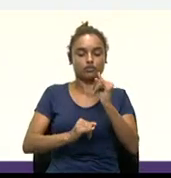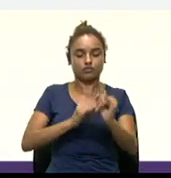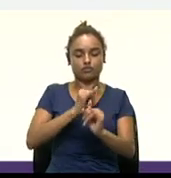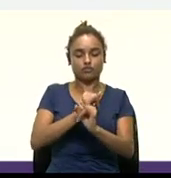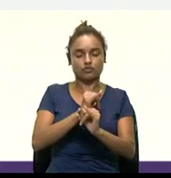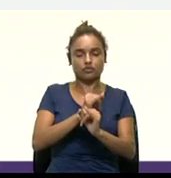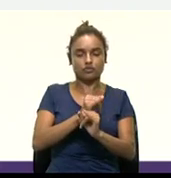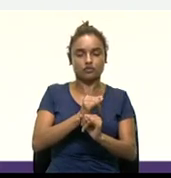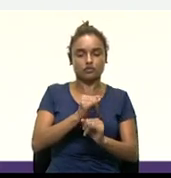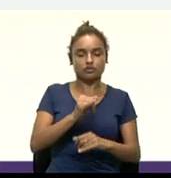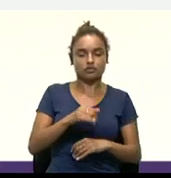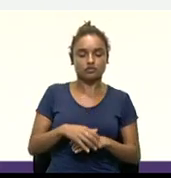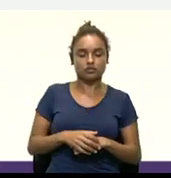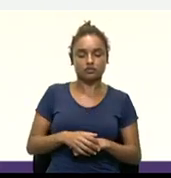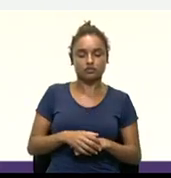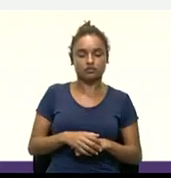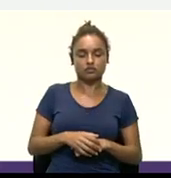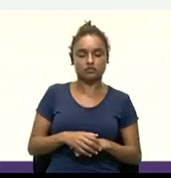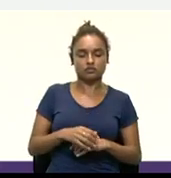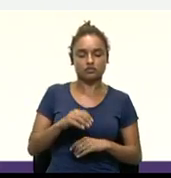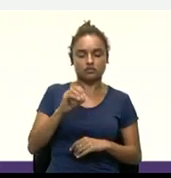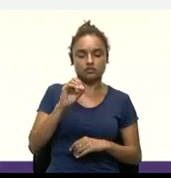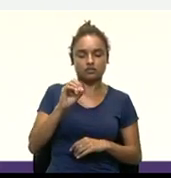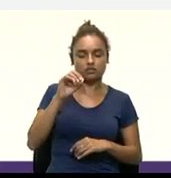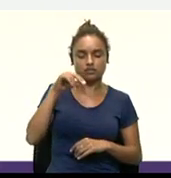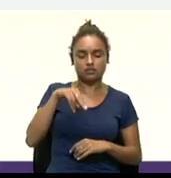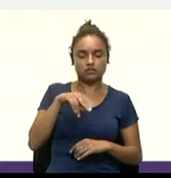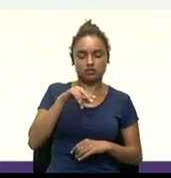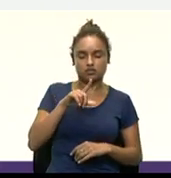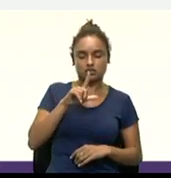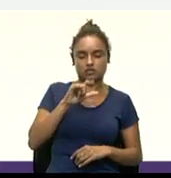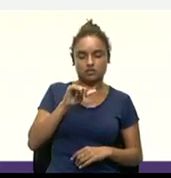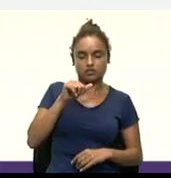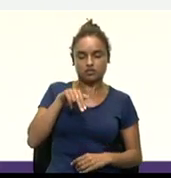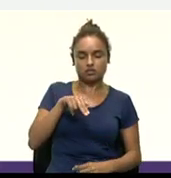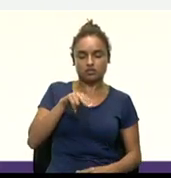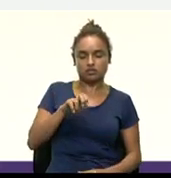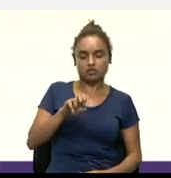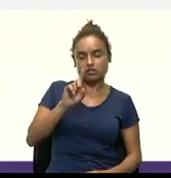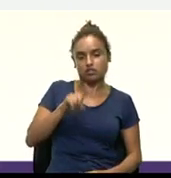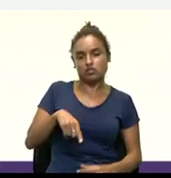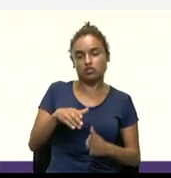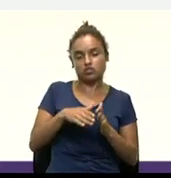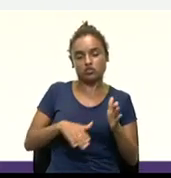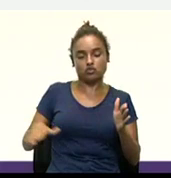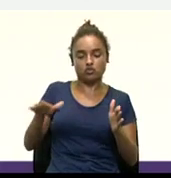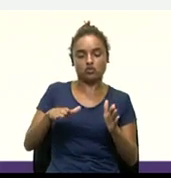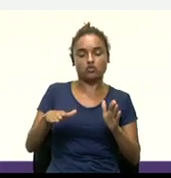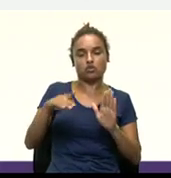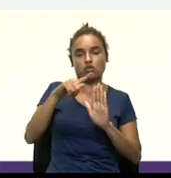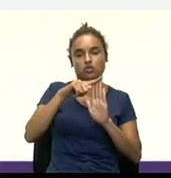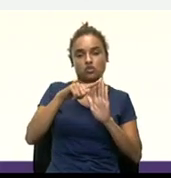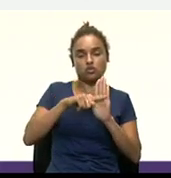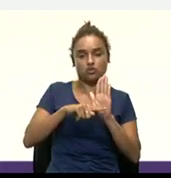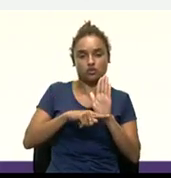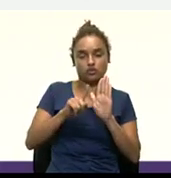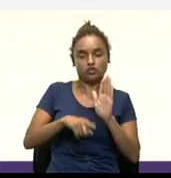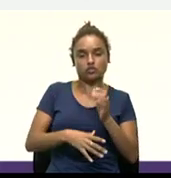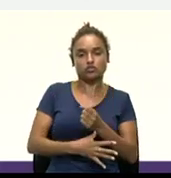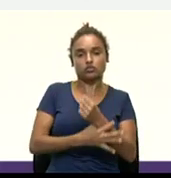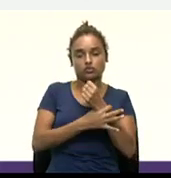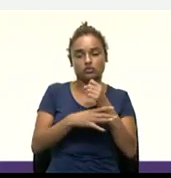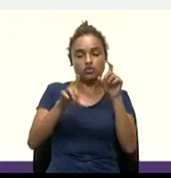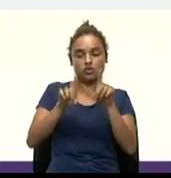Como são moedas online, então, a segurança se dá por meio de programas de computador.